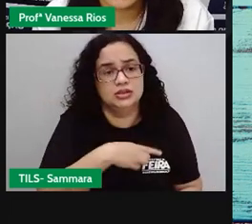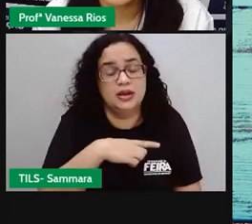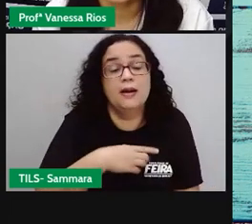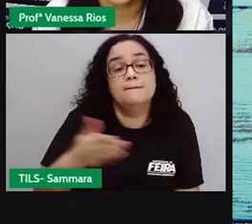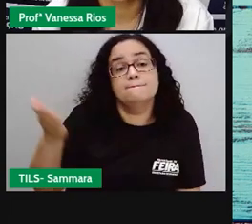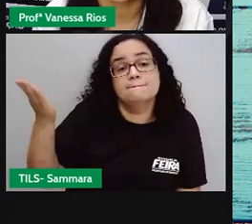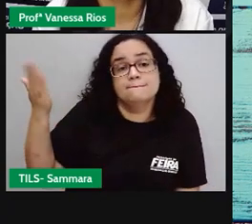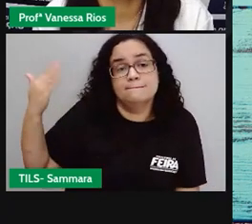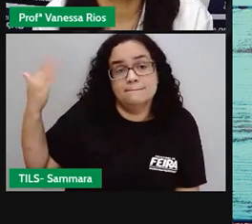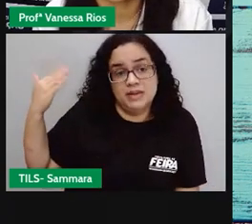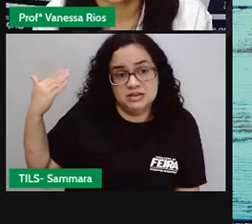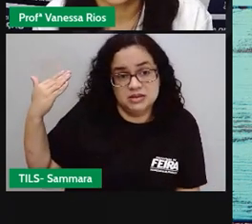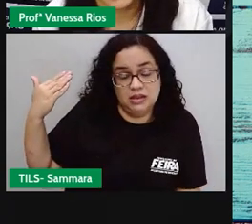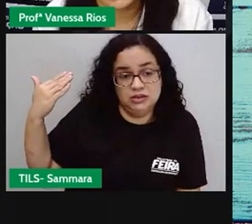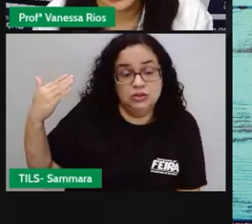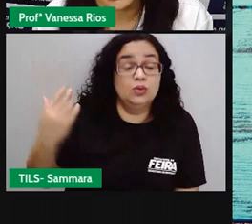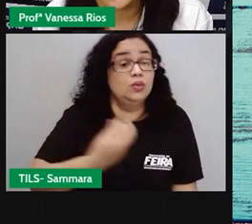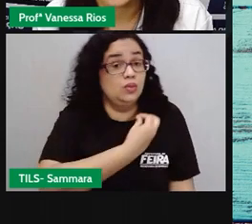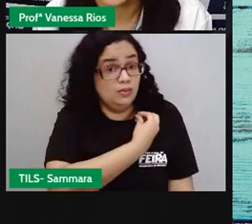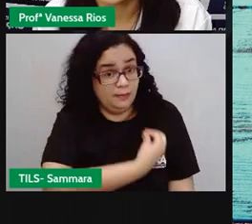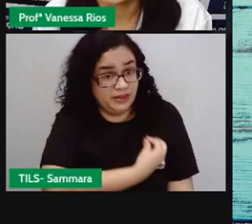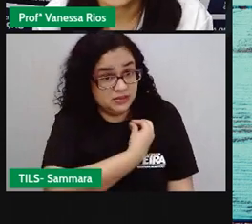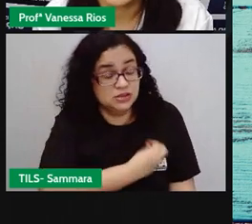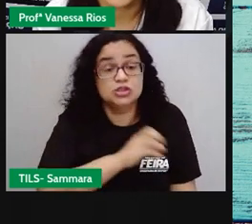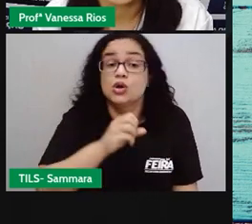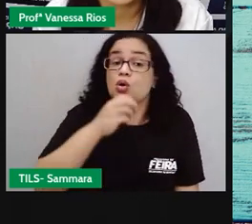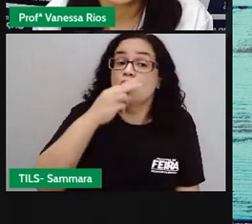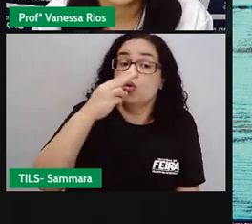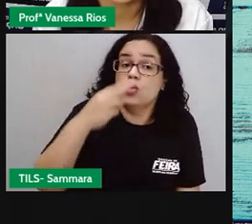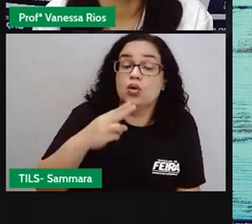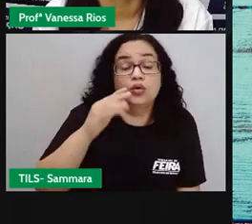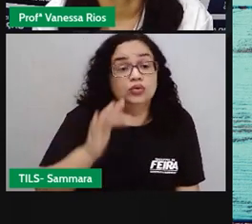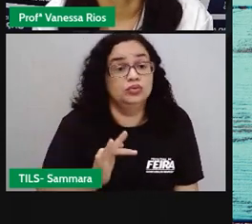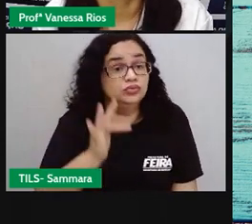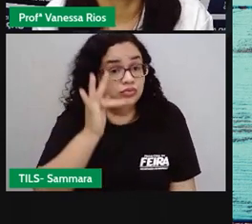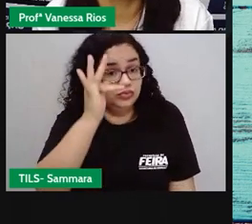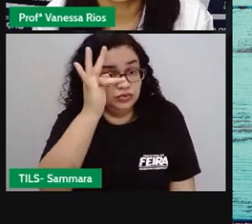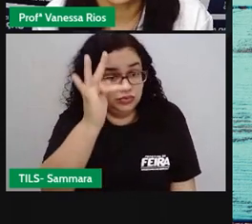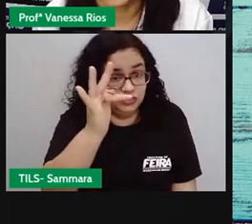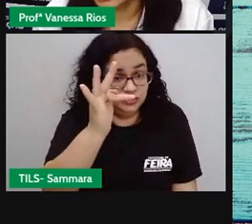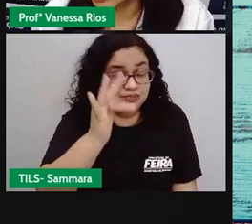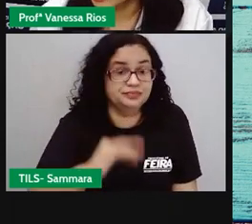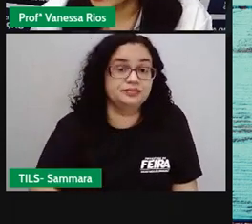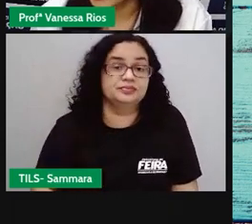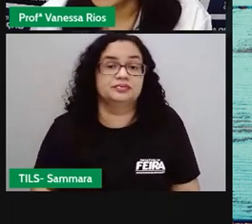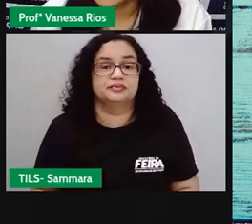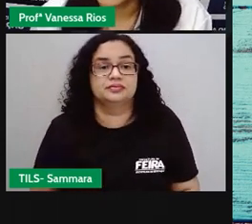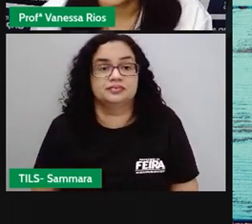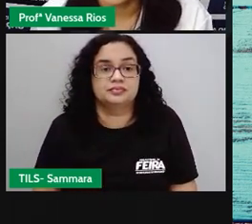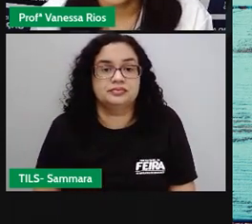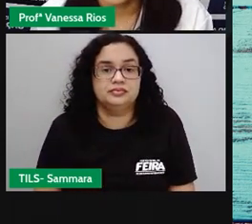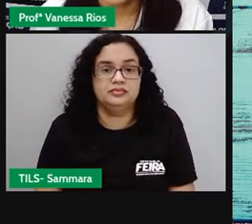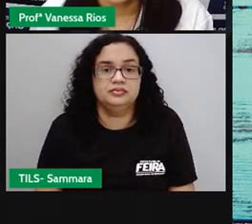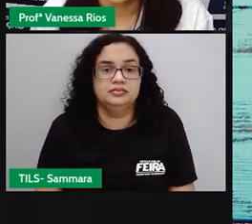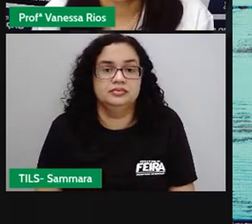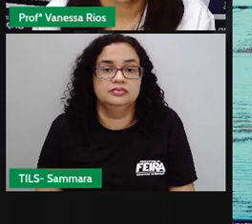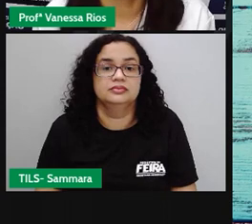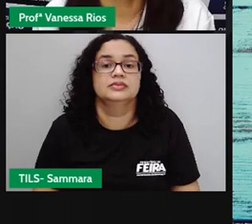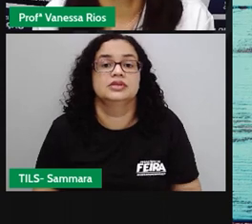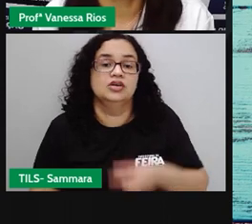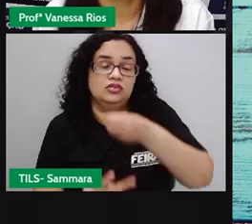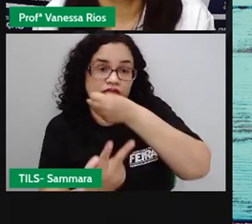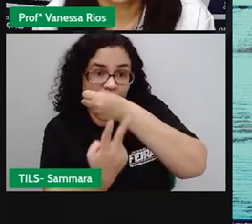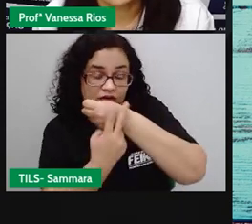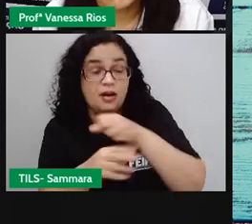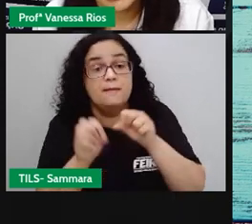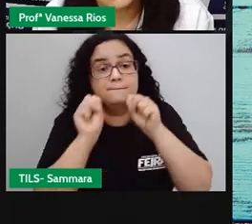passado, podem aparecer no presente ou podem aparecer no futuro. os